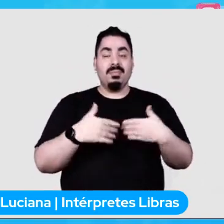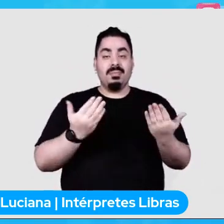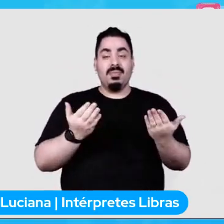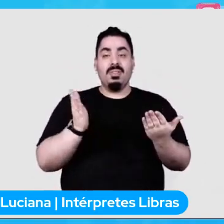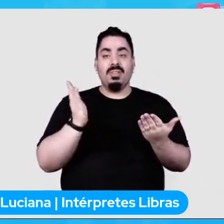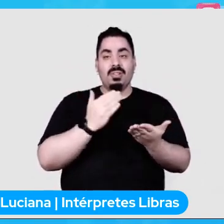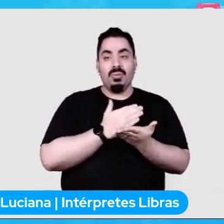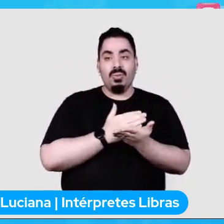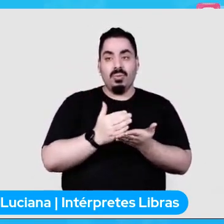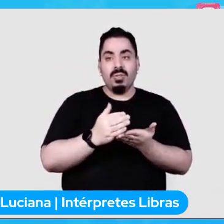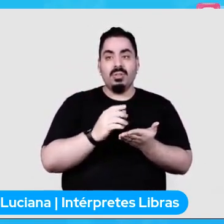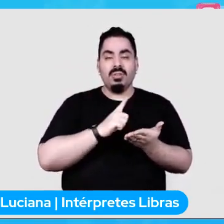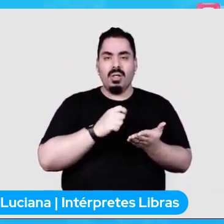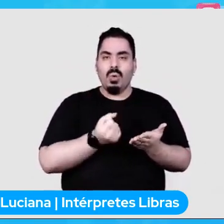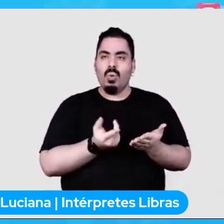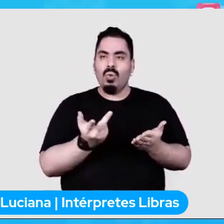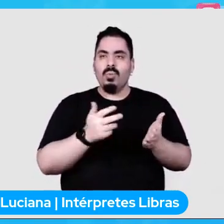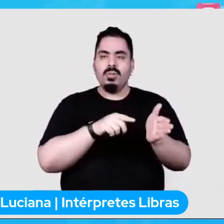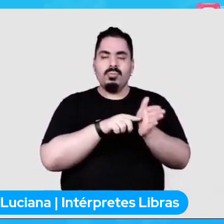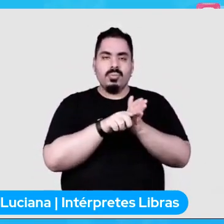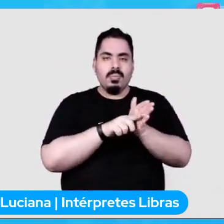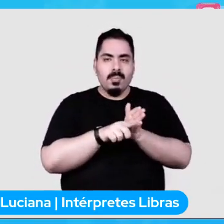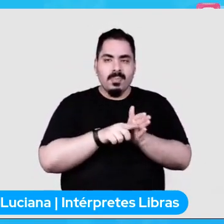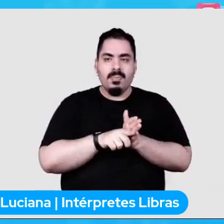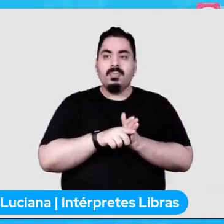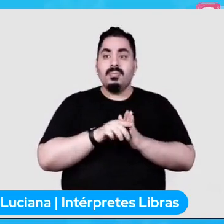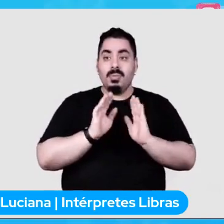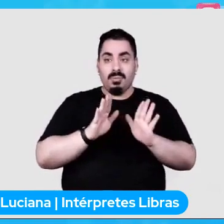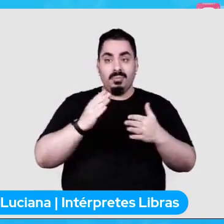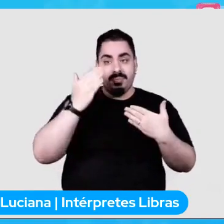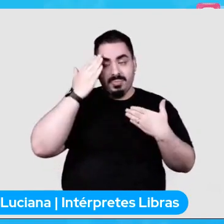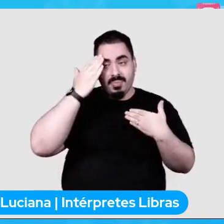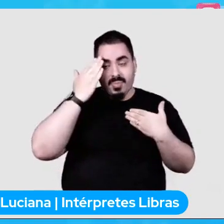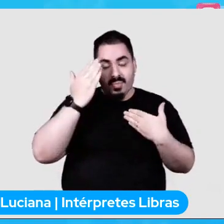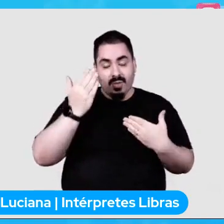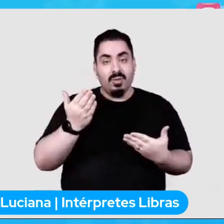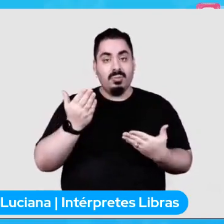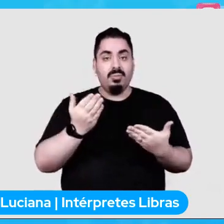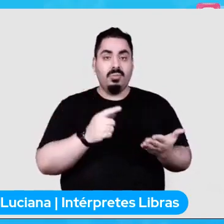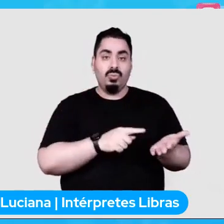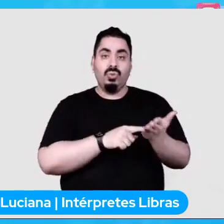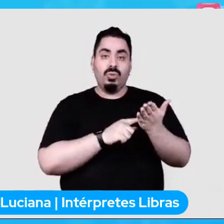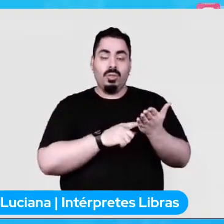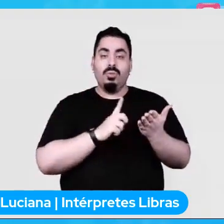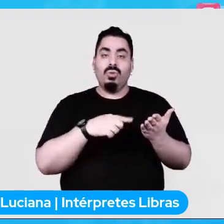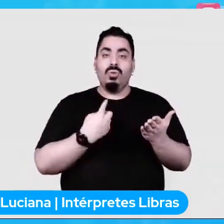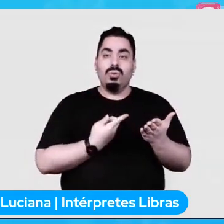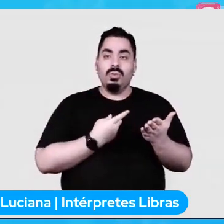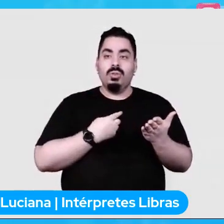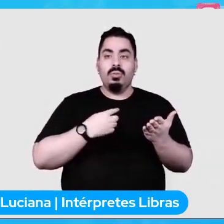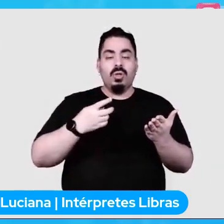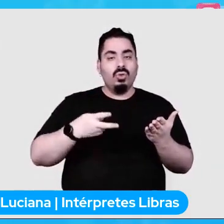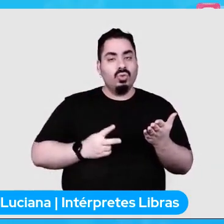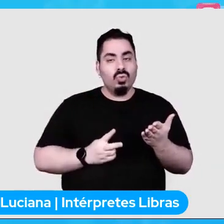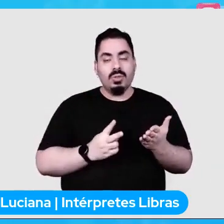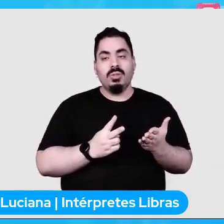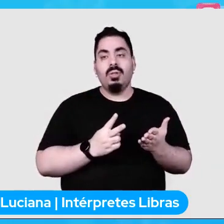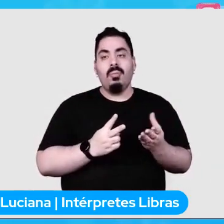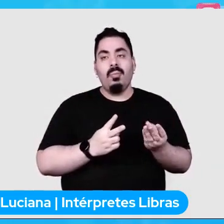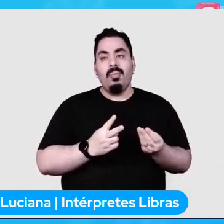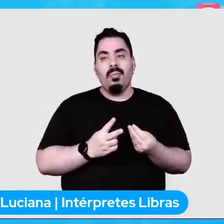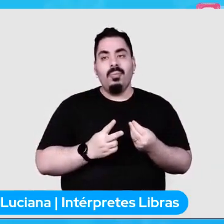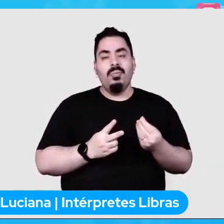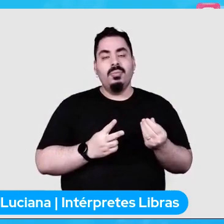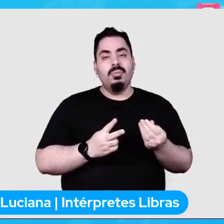algumas algumas perguntas mas muito obrigada por trazer para a gente uma continuidade né que como